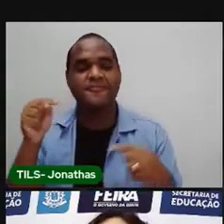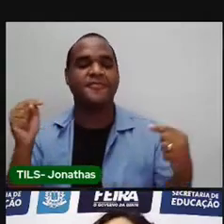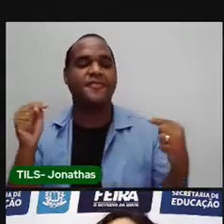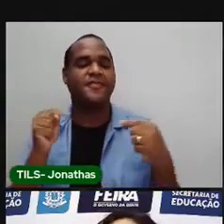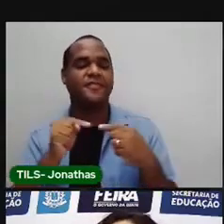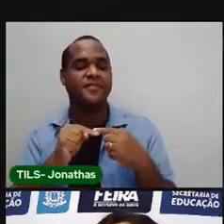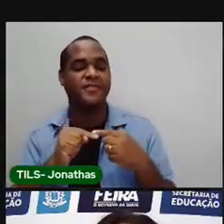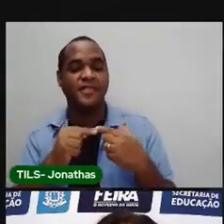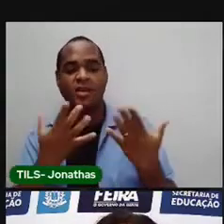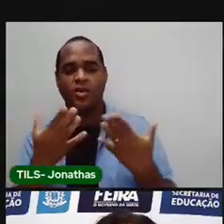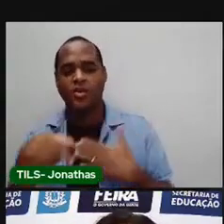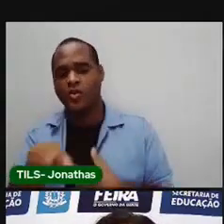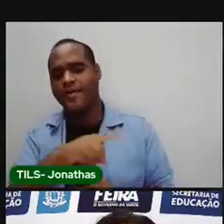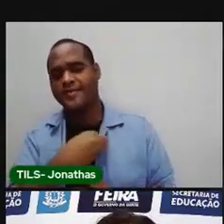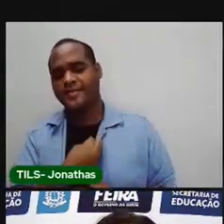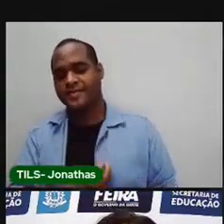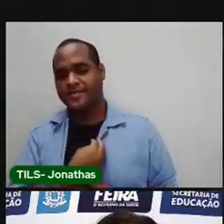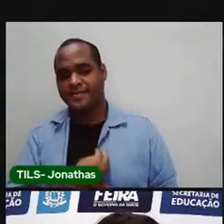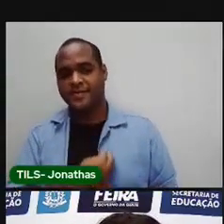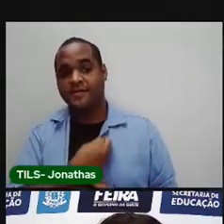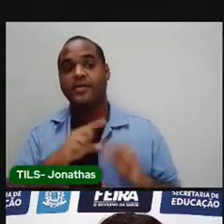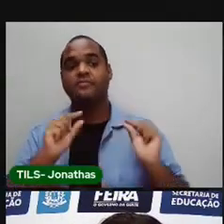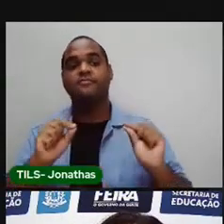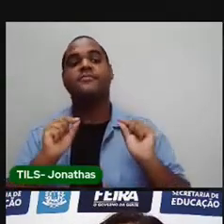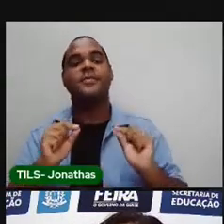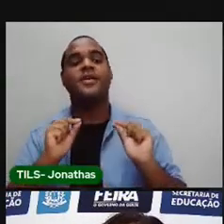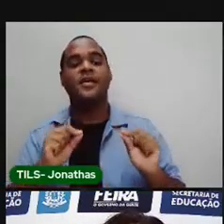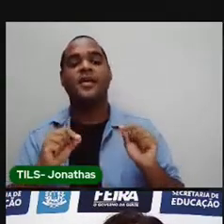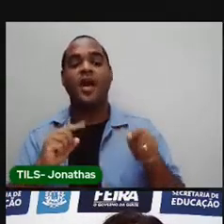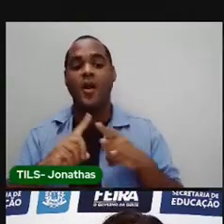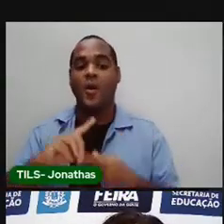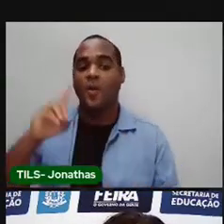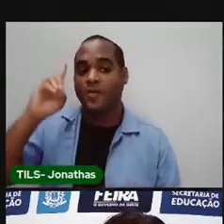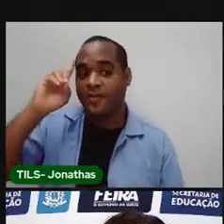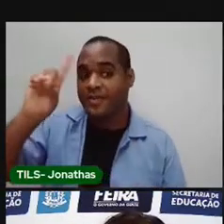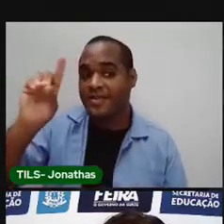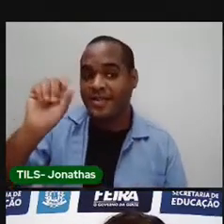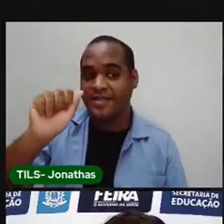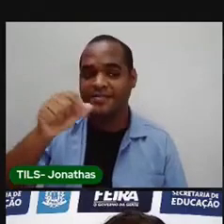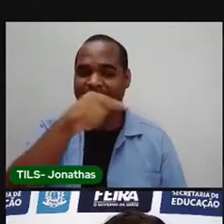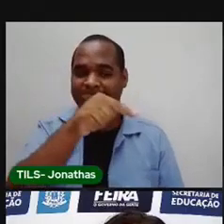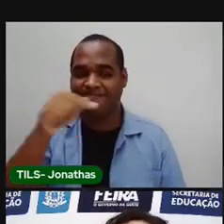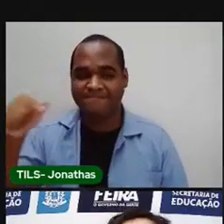nós estamos? Olha aí o dia da semana.